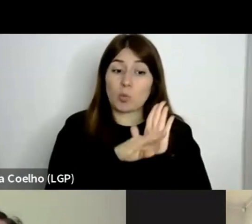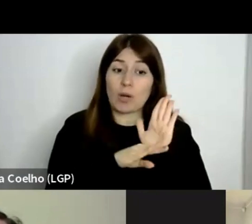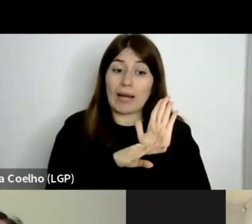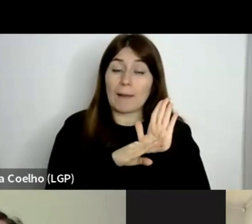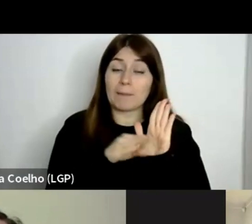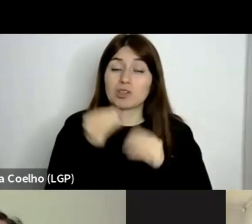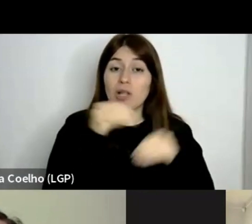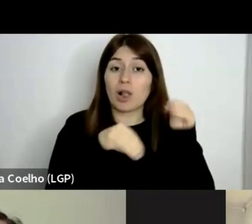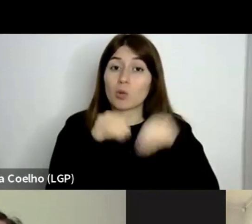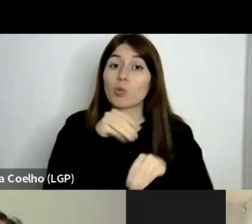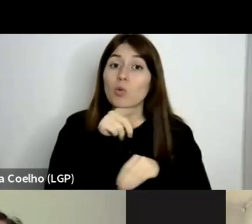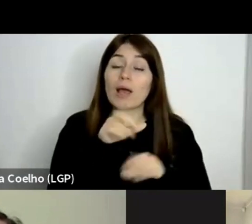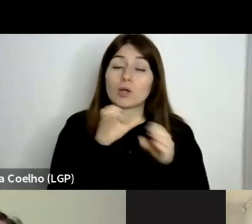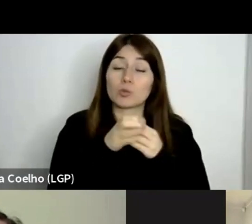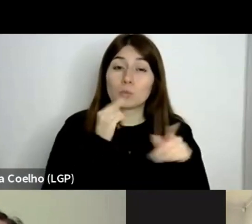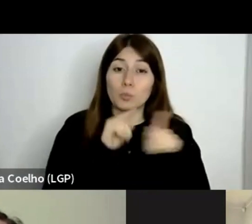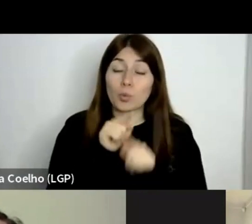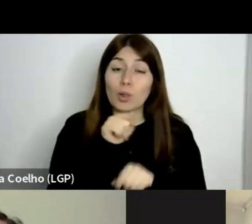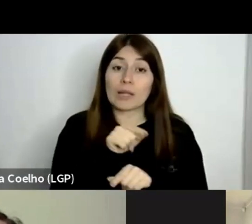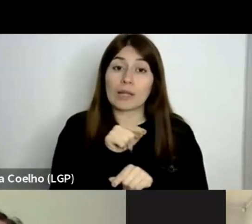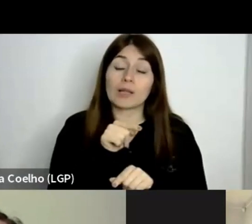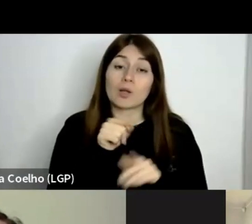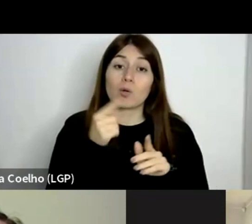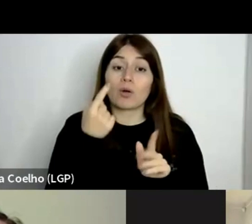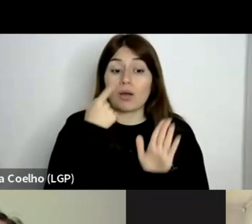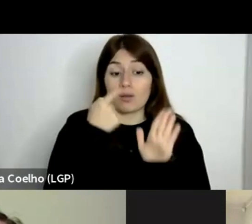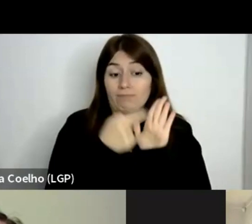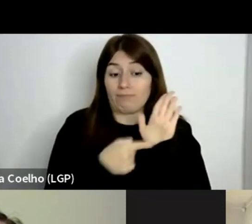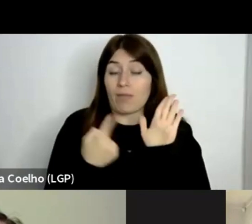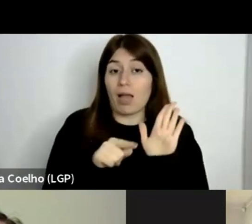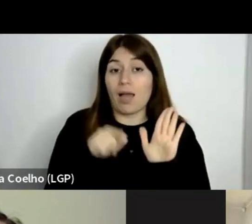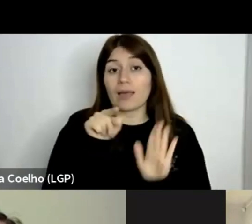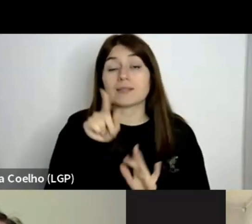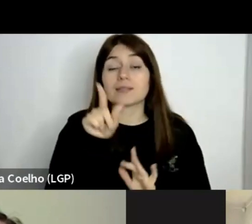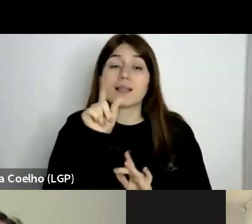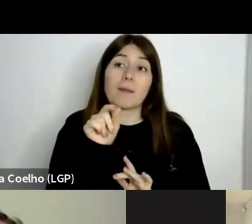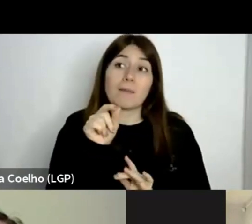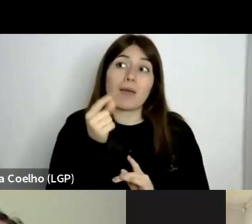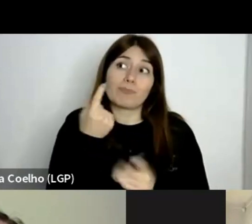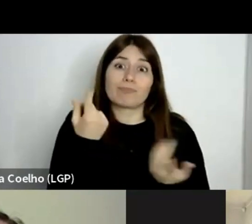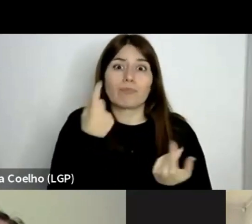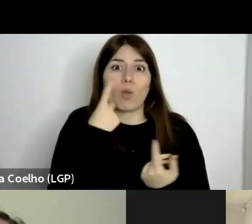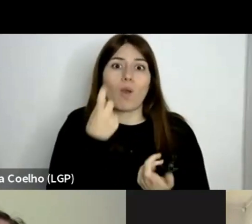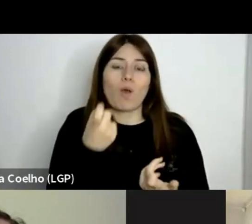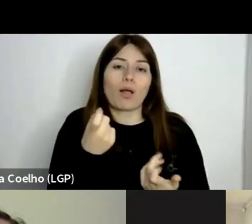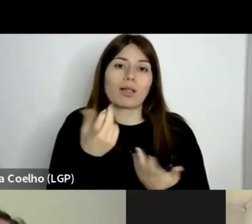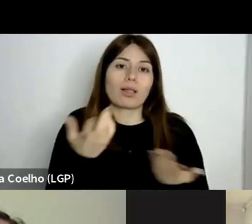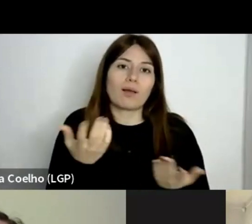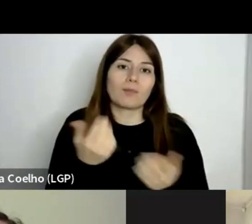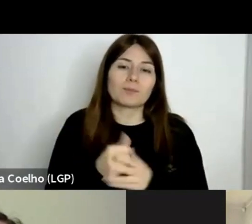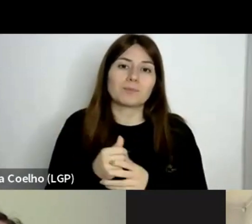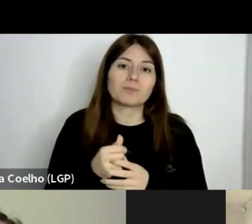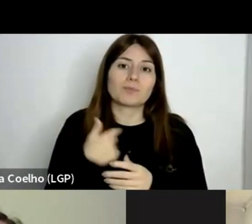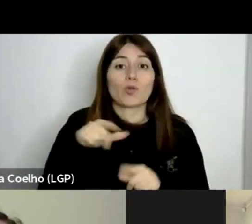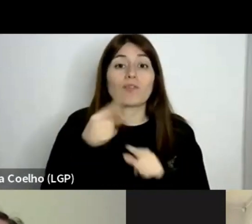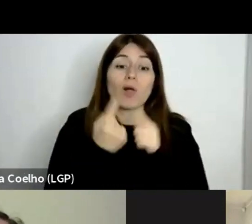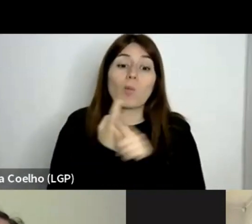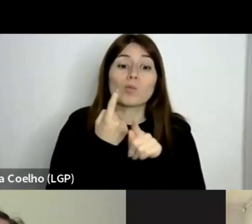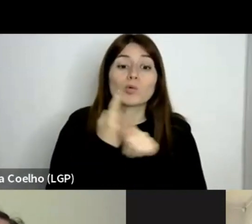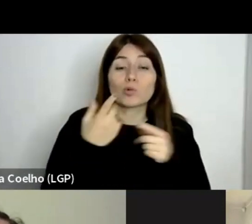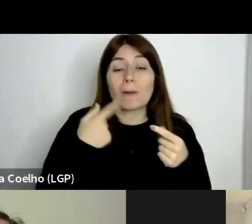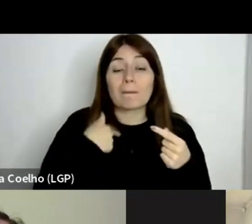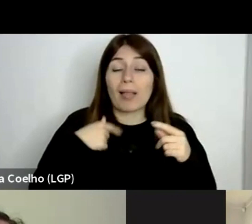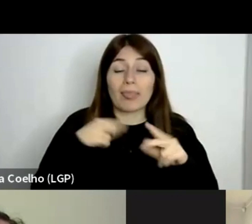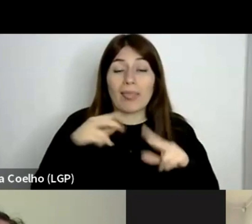sintoma daquilo que, enfim, eu tive que pular aqui algumas partes, porque eu já estou... Professor, quero